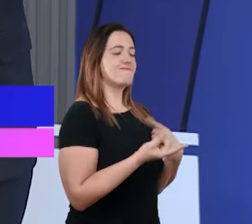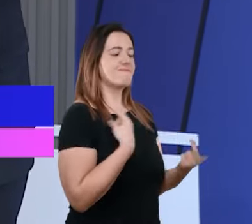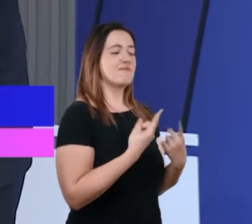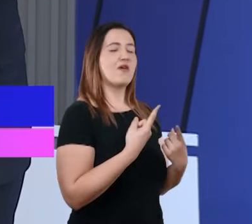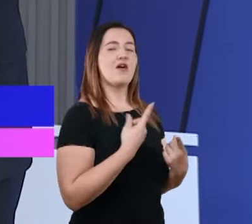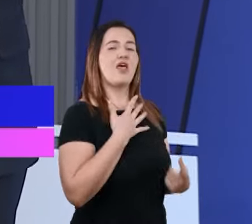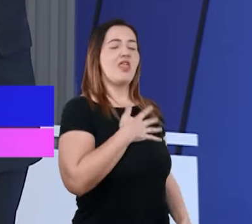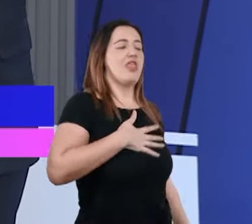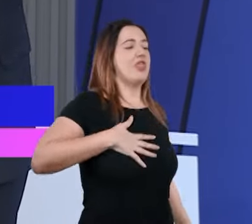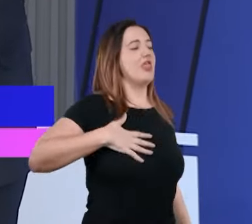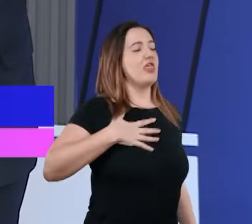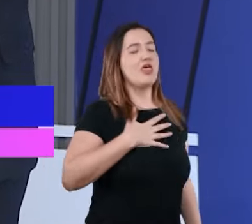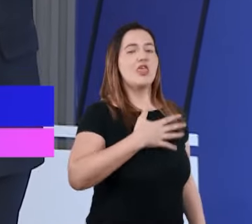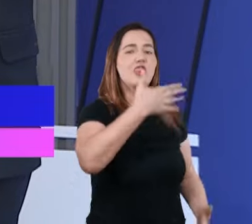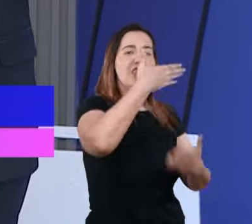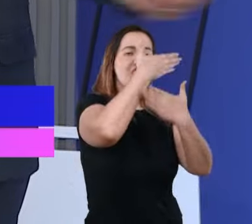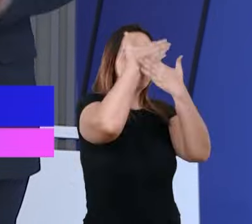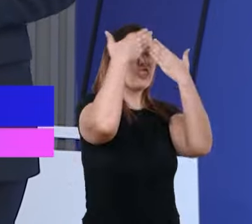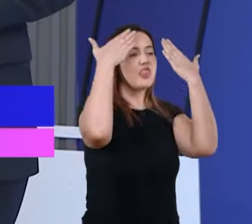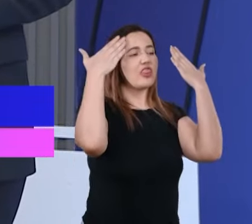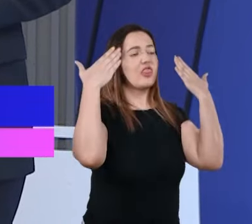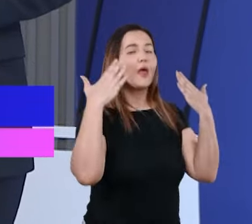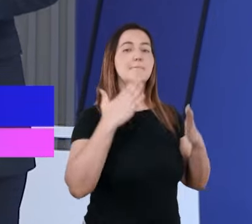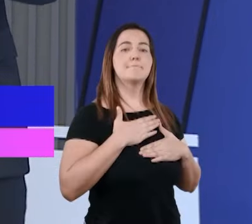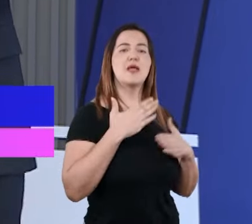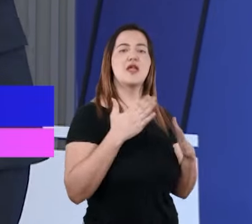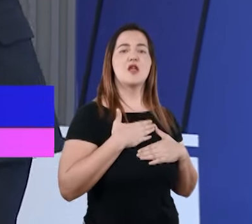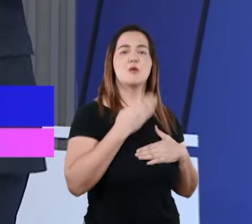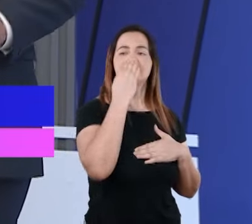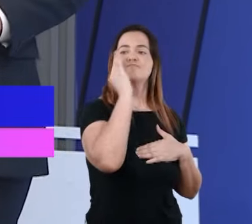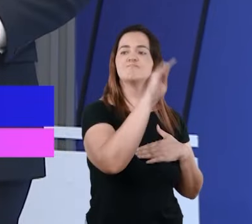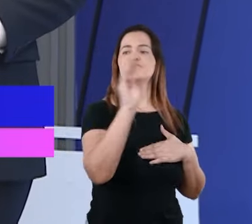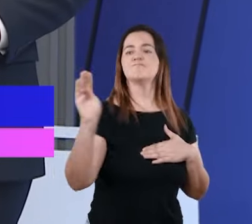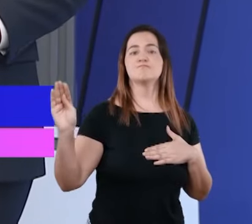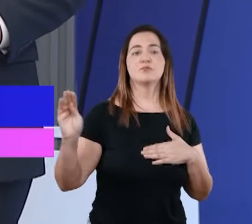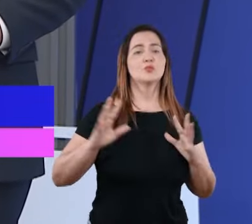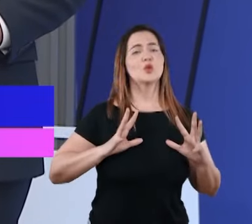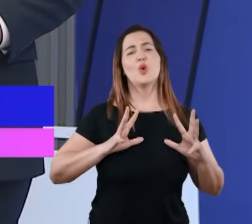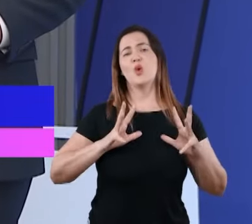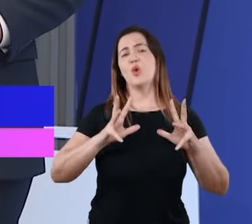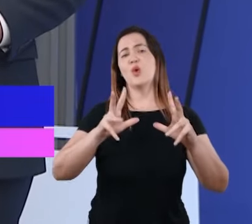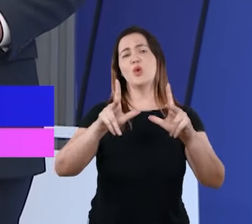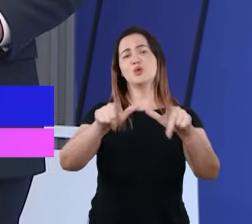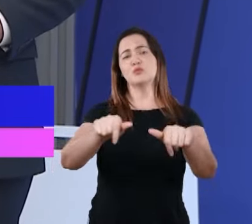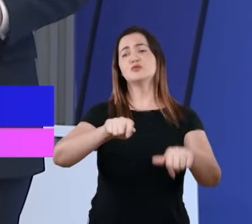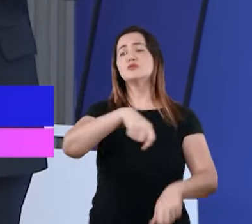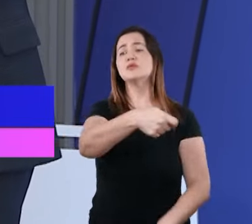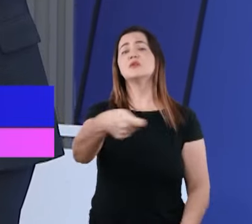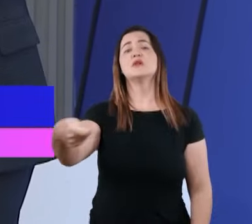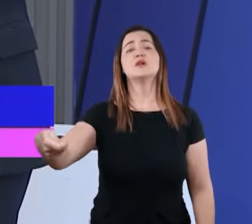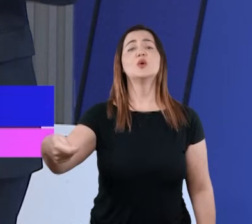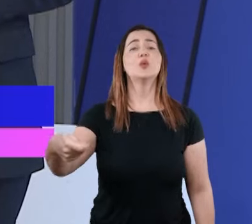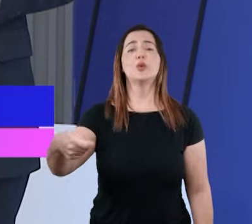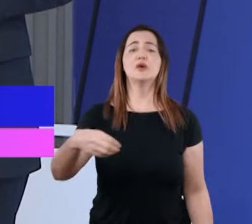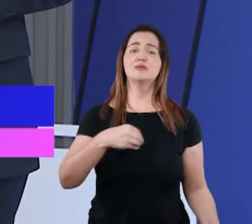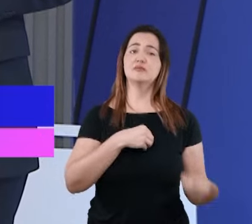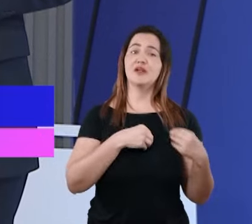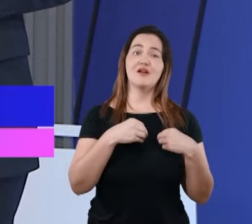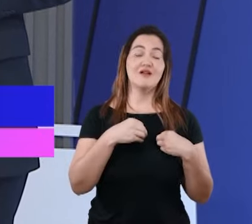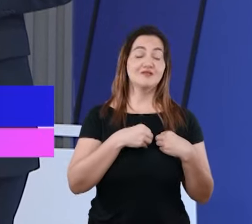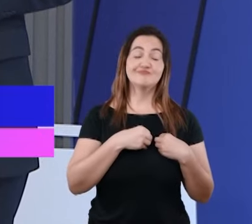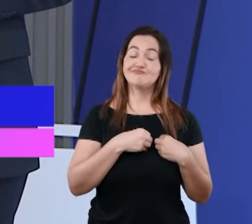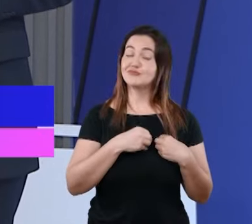seus desejos, das suas vontades e das suas decisões. Então, nós somos pecadores. E a recompensa